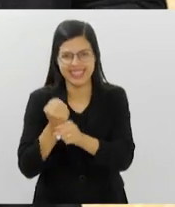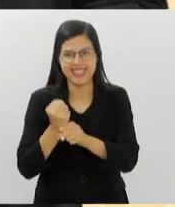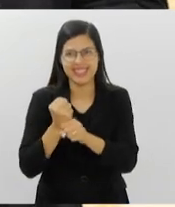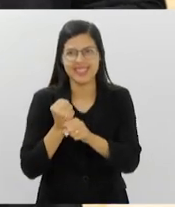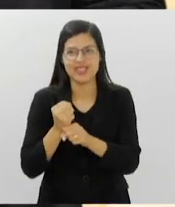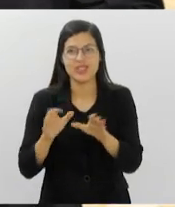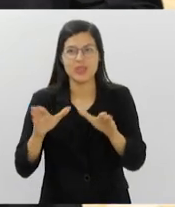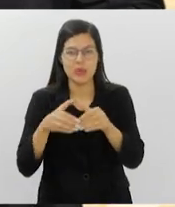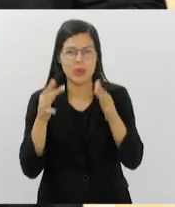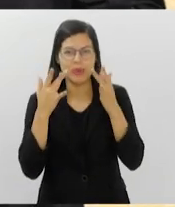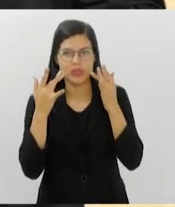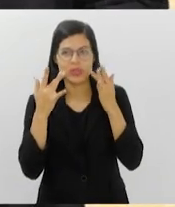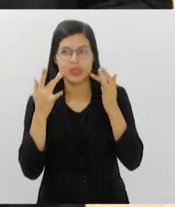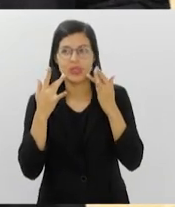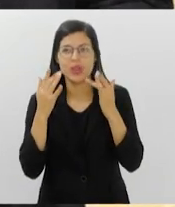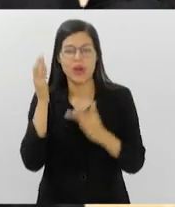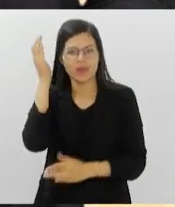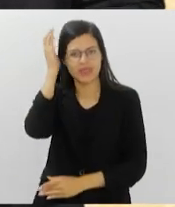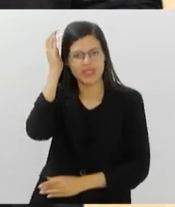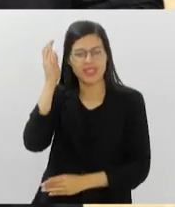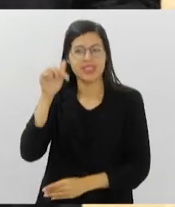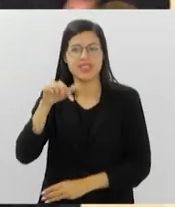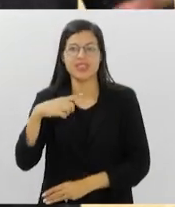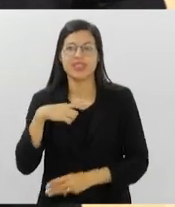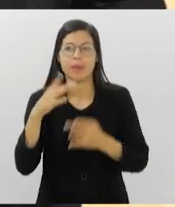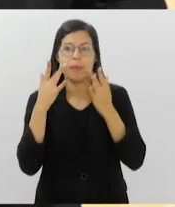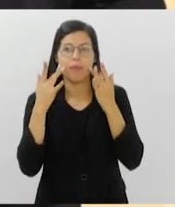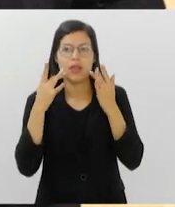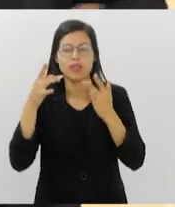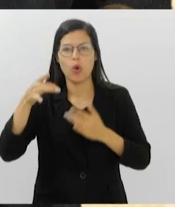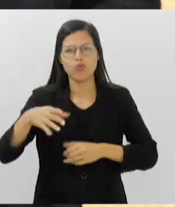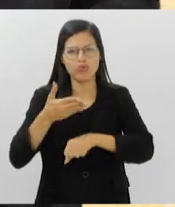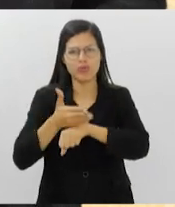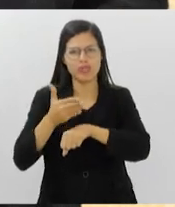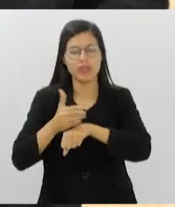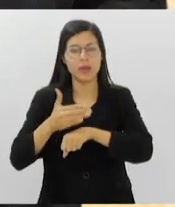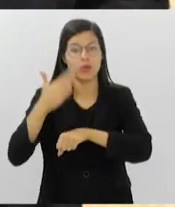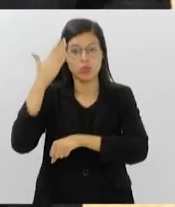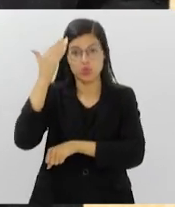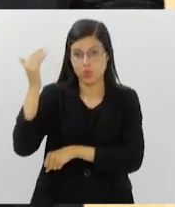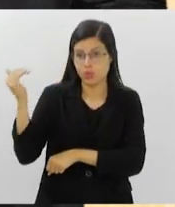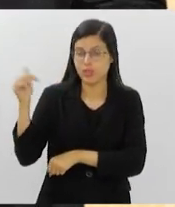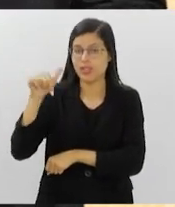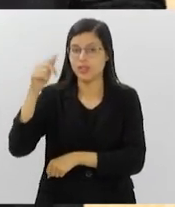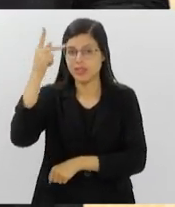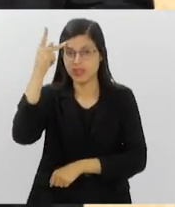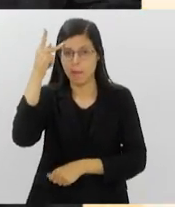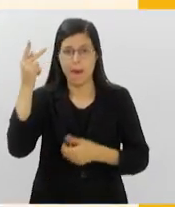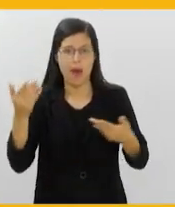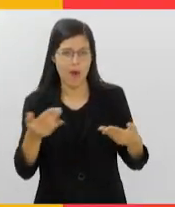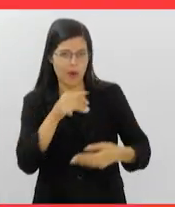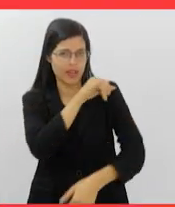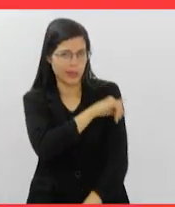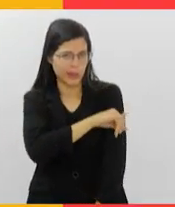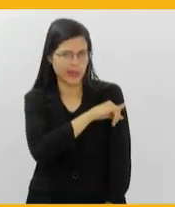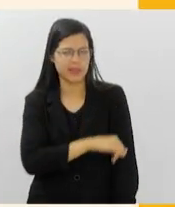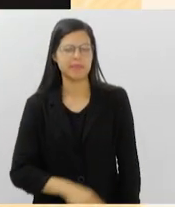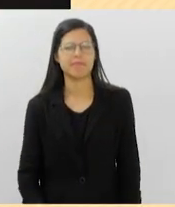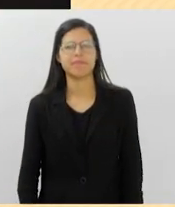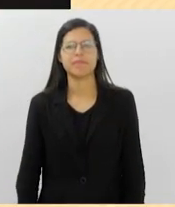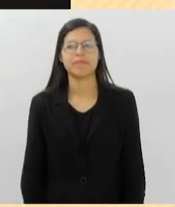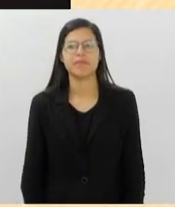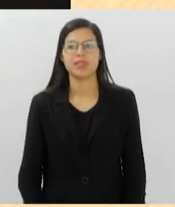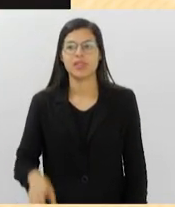o SESI Centro recebe a peça O Último Ensaio, grande sucesso em São Paulo e agora em temporada no Rio de Janeiro. Com